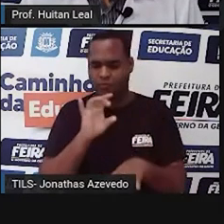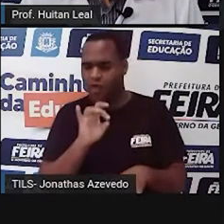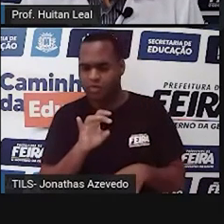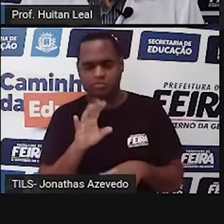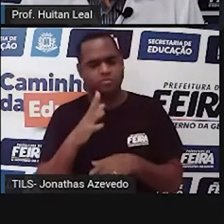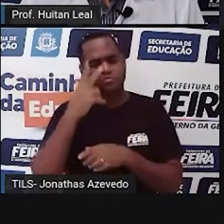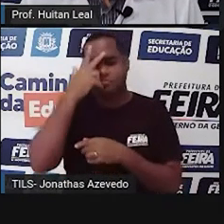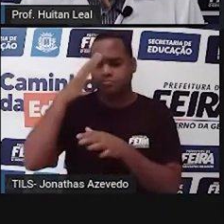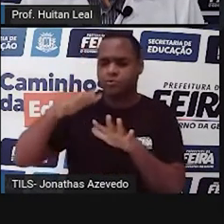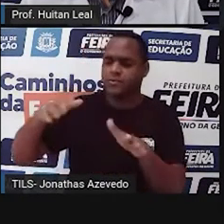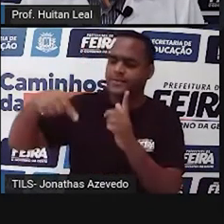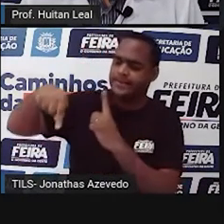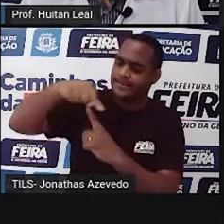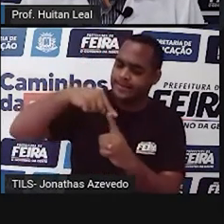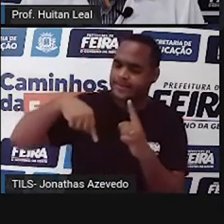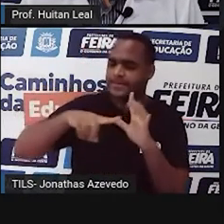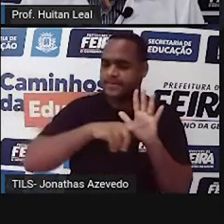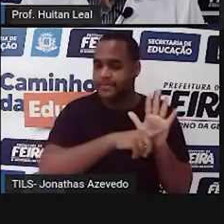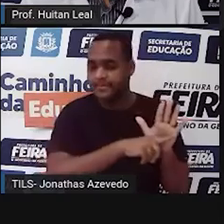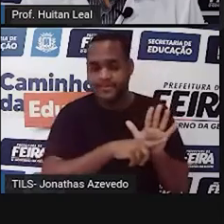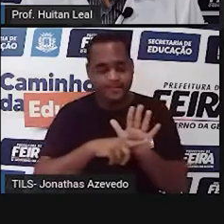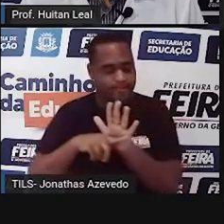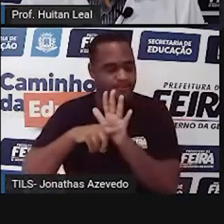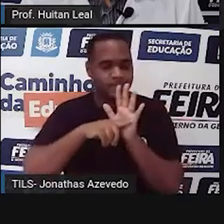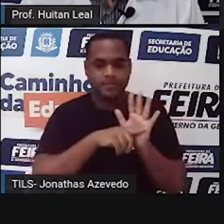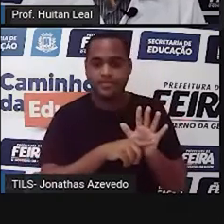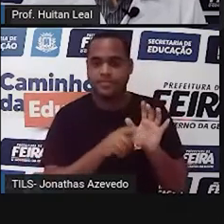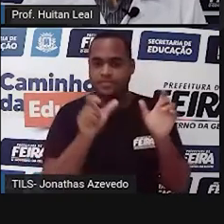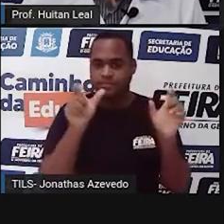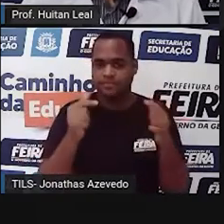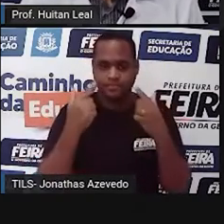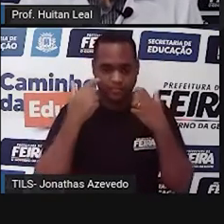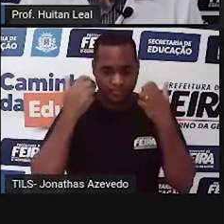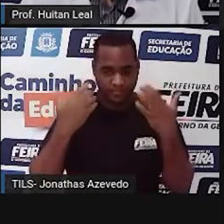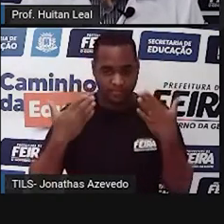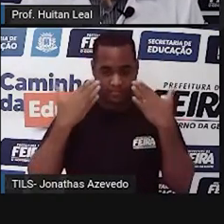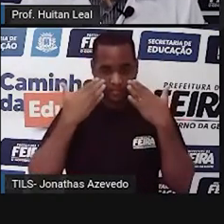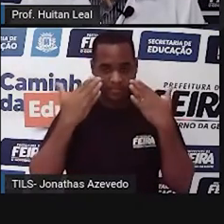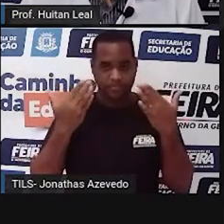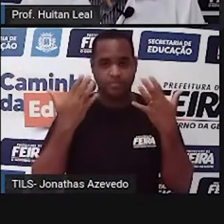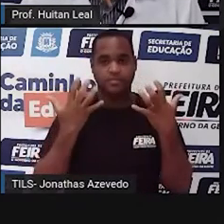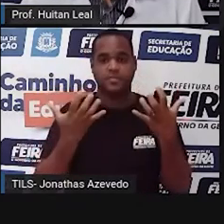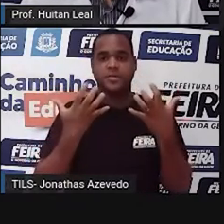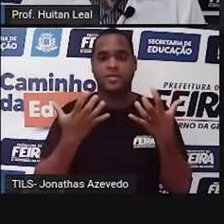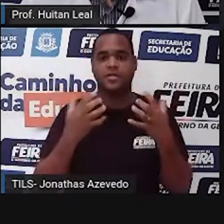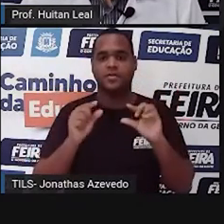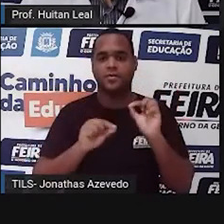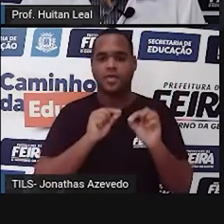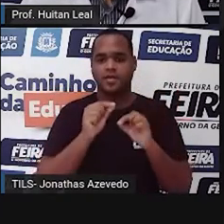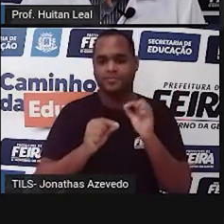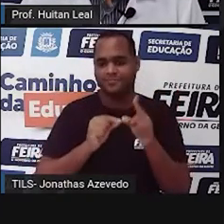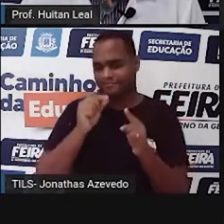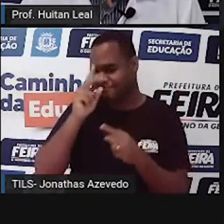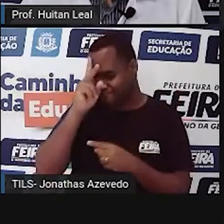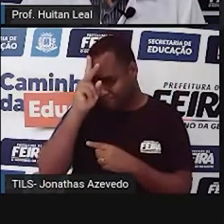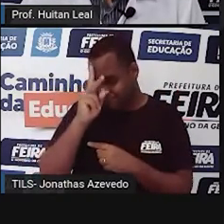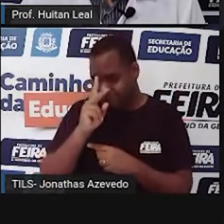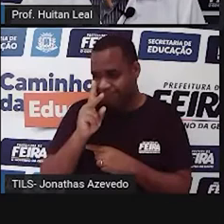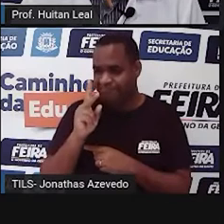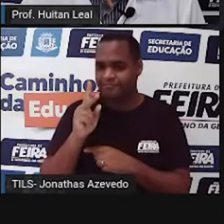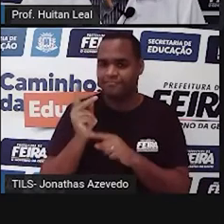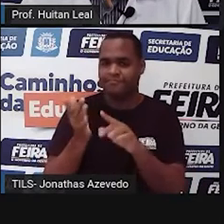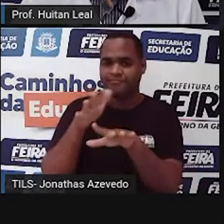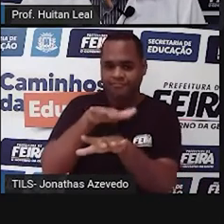humanidade. E como ato de humanidade, quero trazer para vocês uma historinha de inclusão.